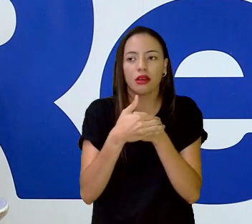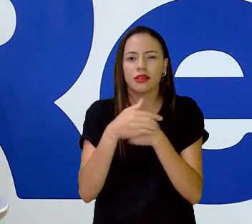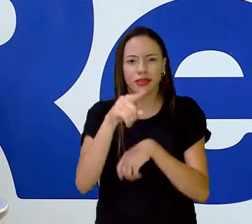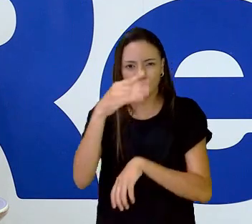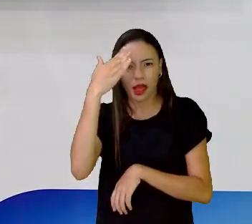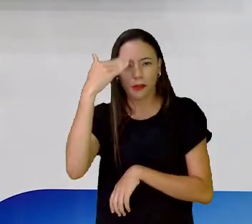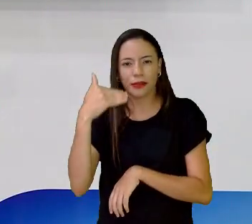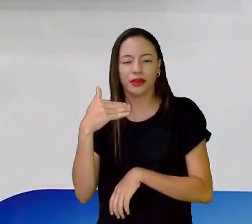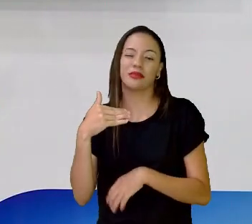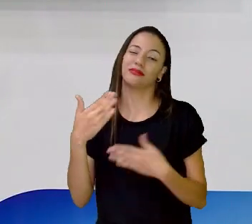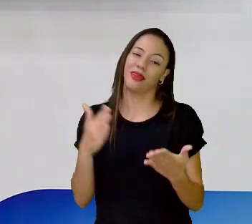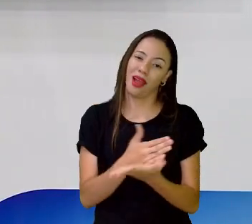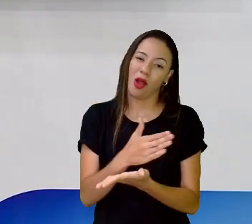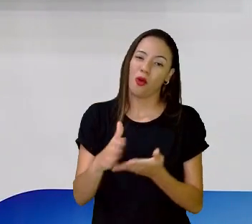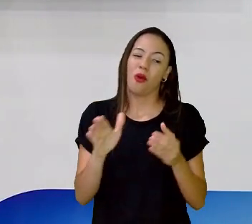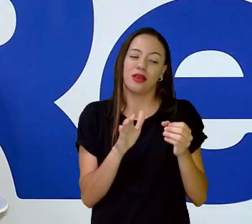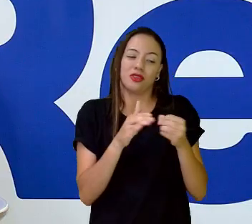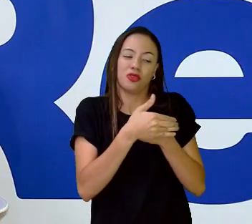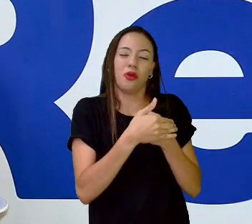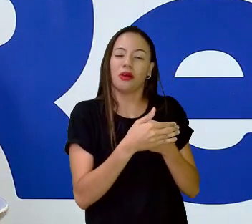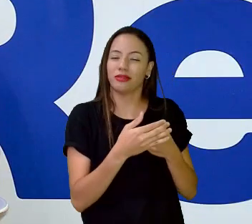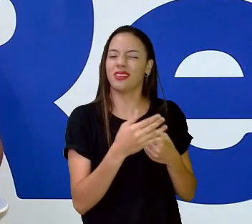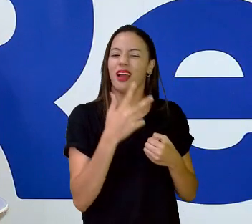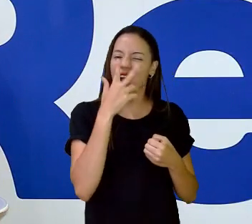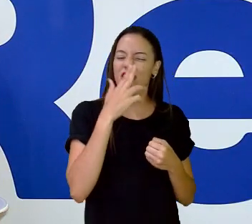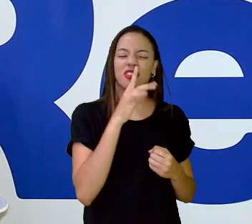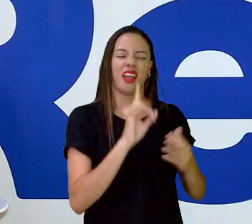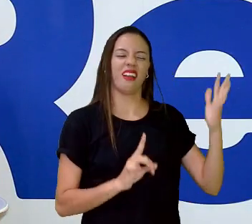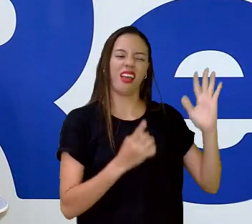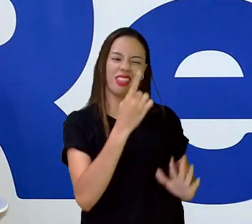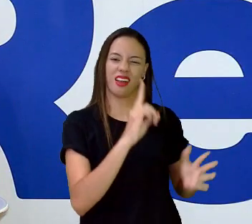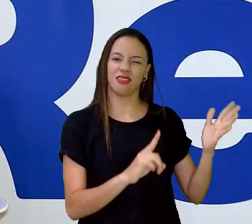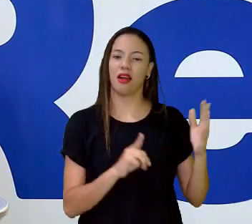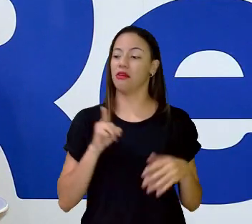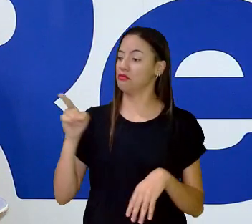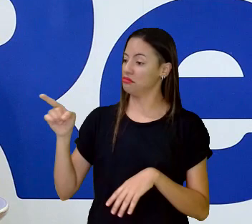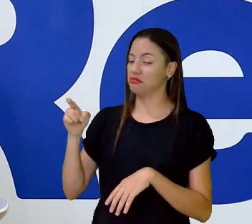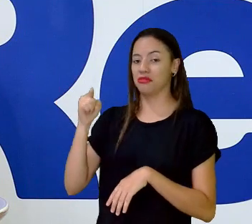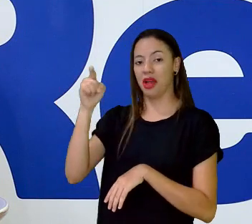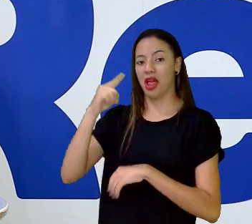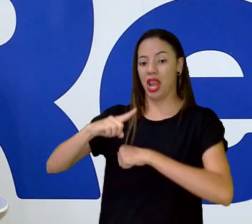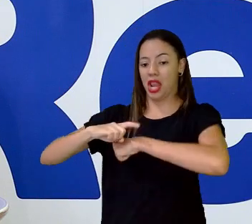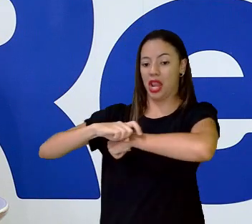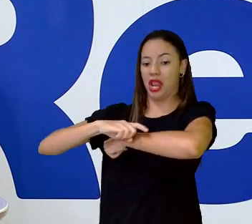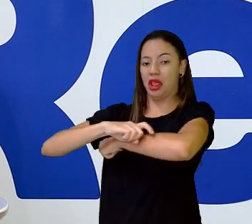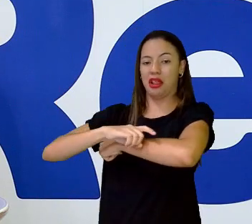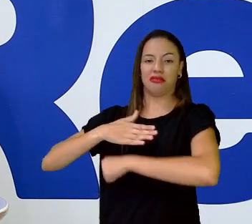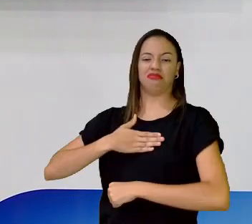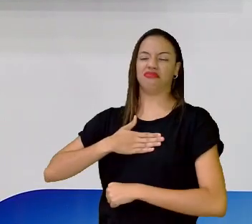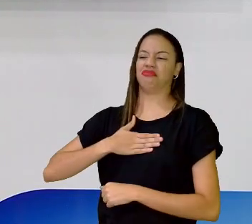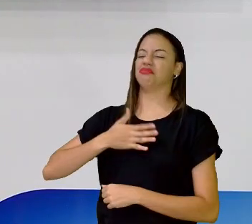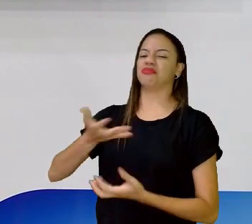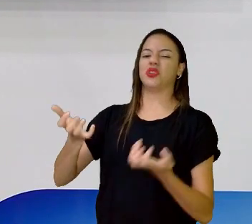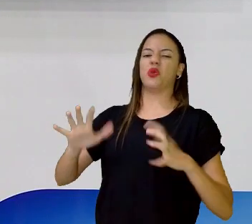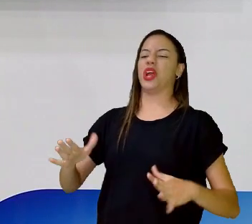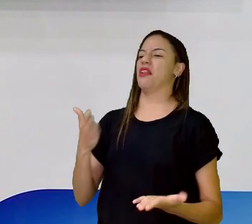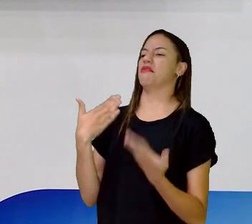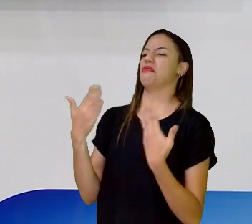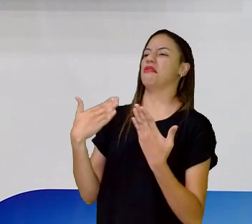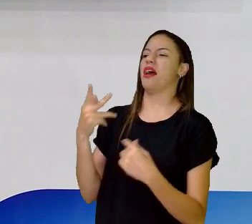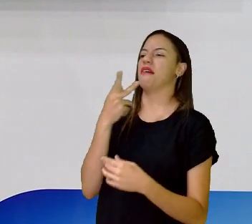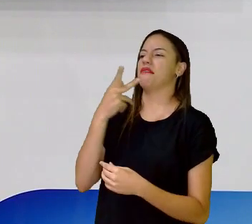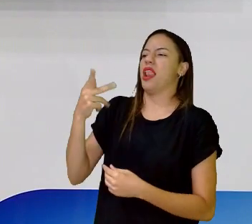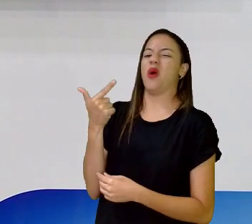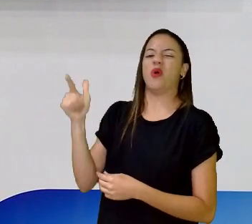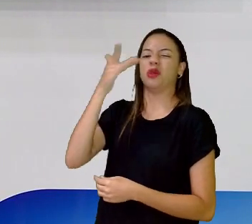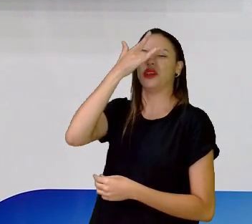sabe por causa do carnaval. Essa aí sabe ficar sozinha. Ah, eu não quero conversa com ninguém. Três anos.